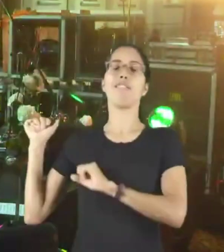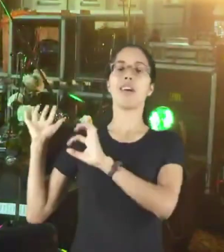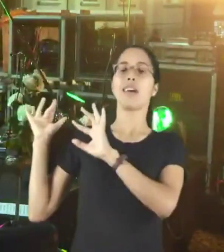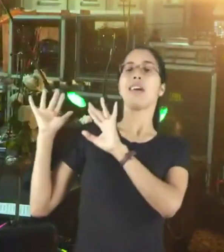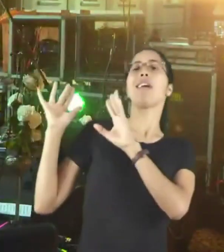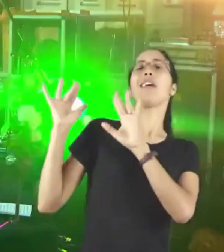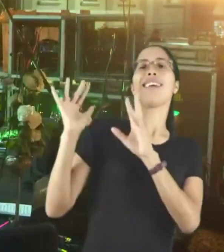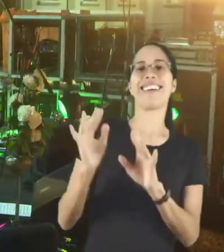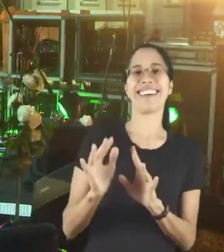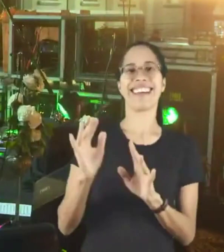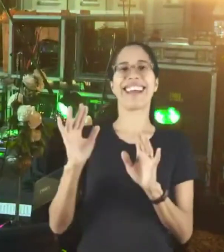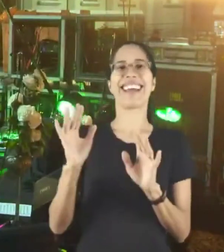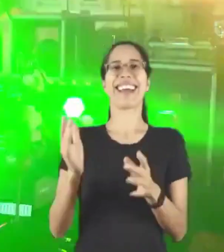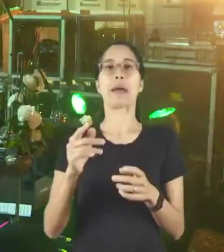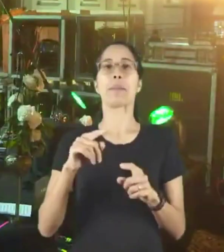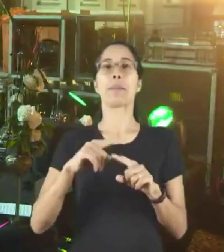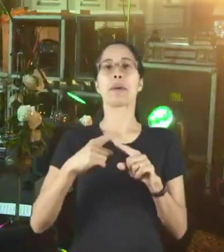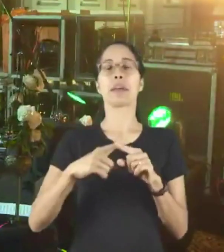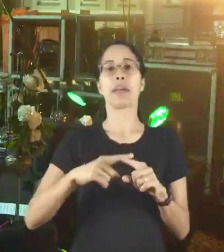cultura de qualidade.